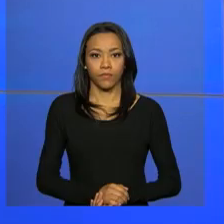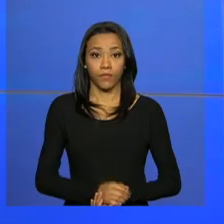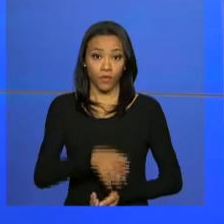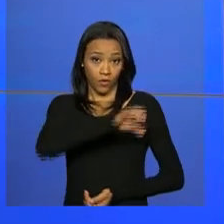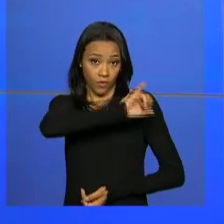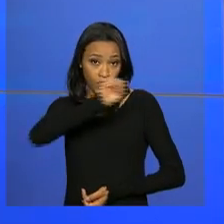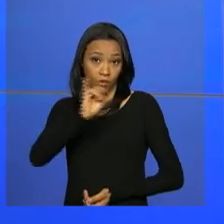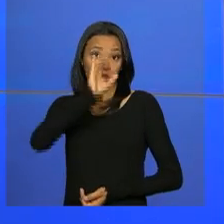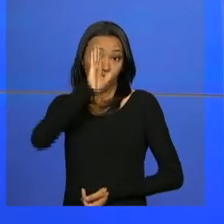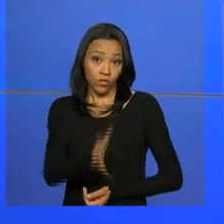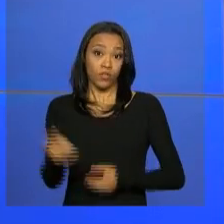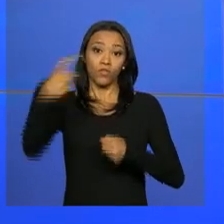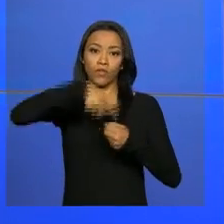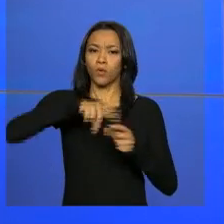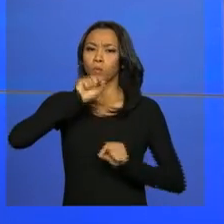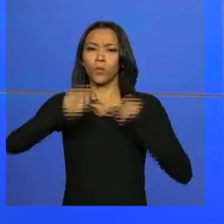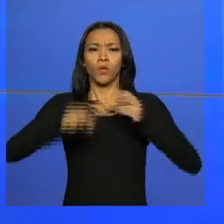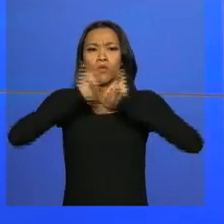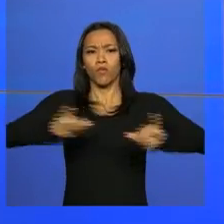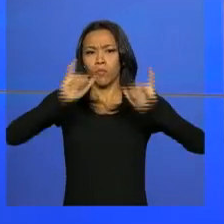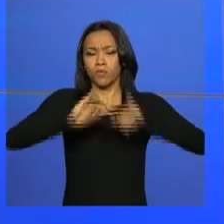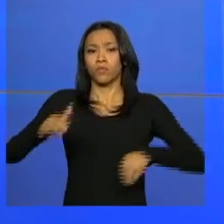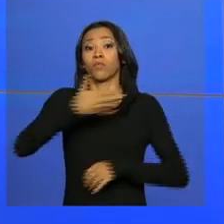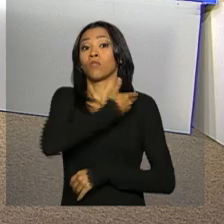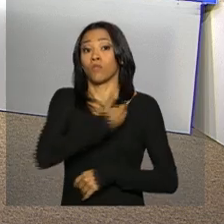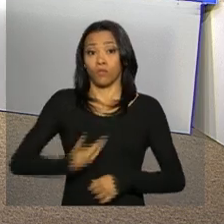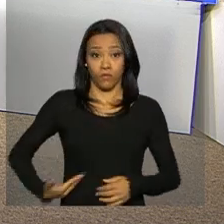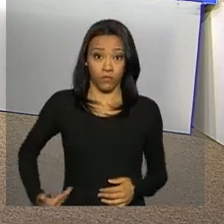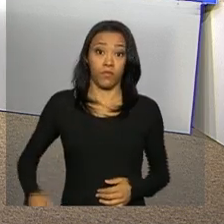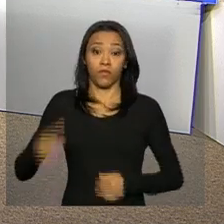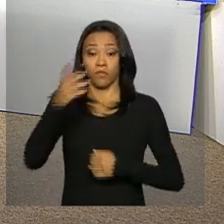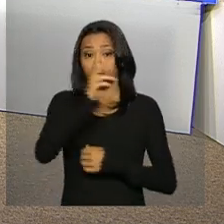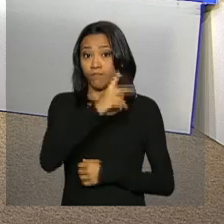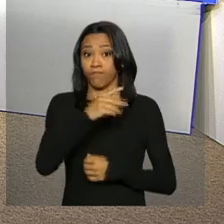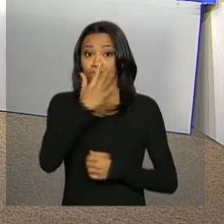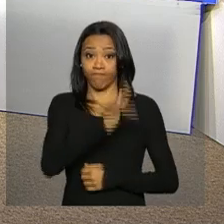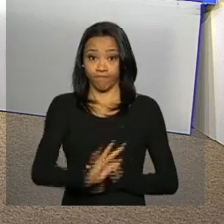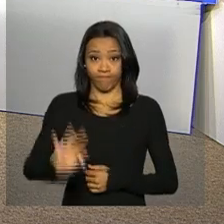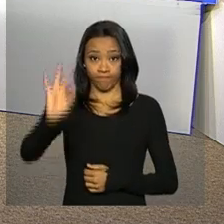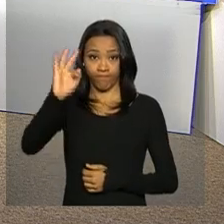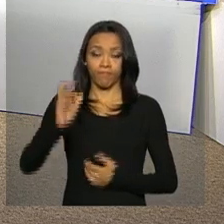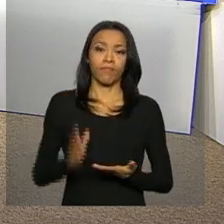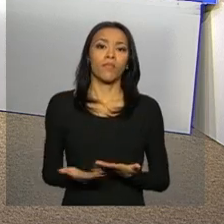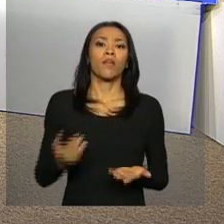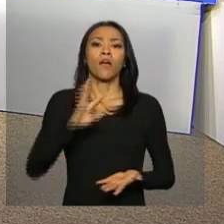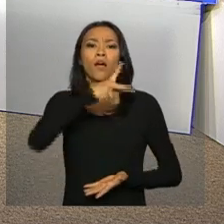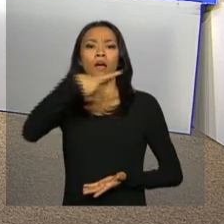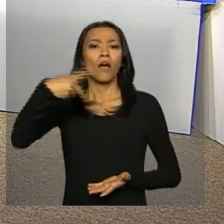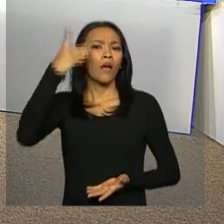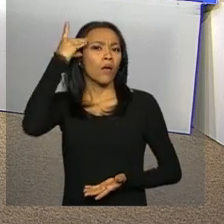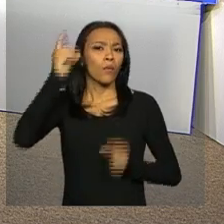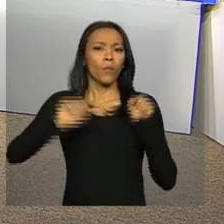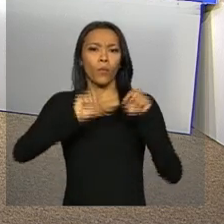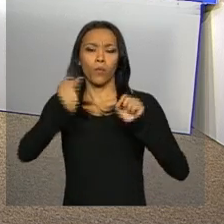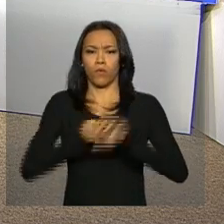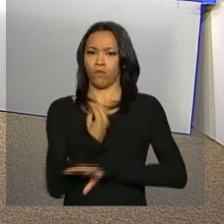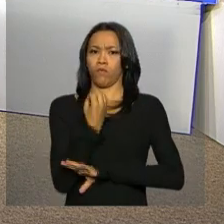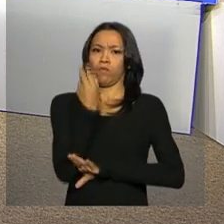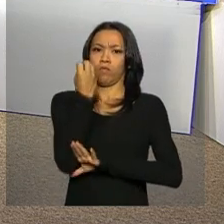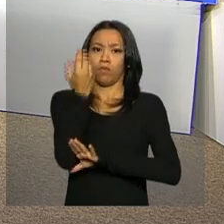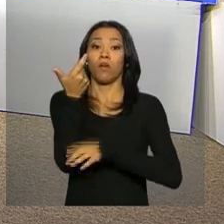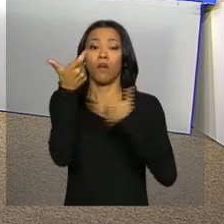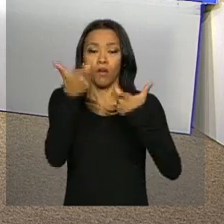Olá, estamos de volta com as notícias do governo federal. A presidenta Dilma Rousseff está neste momento a caminho de